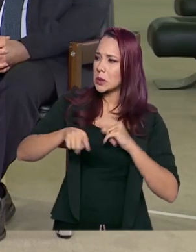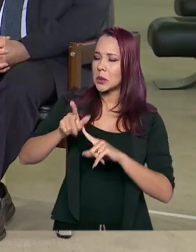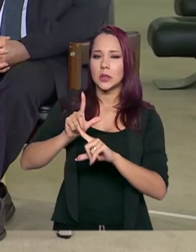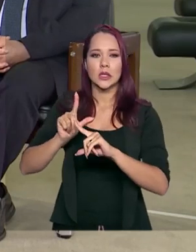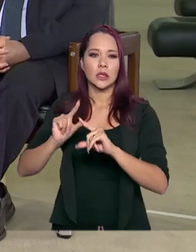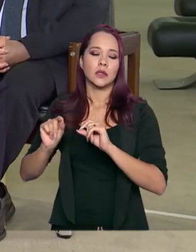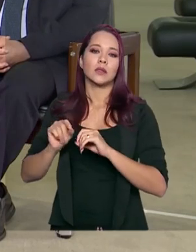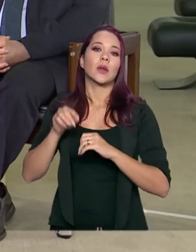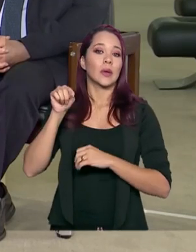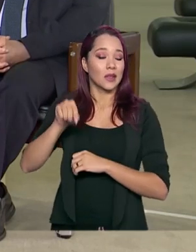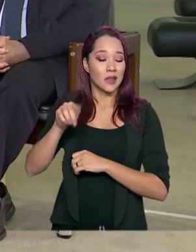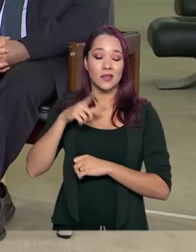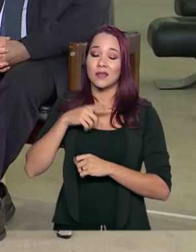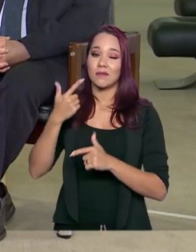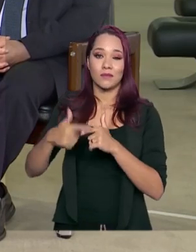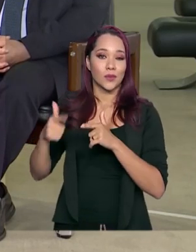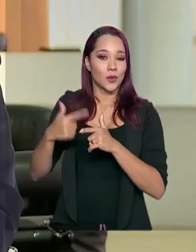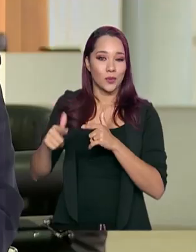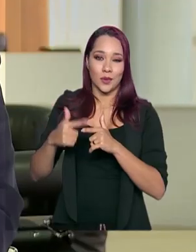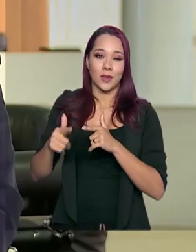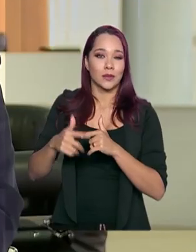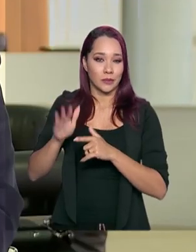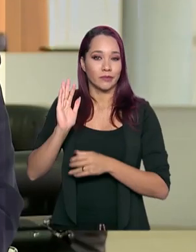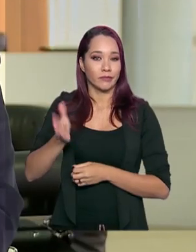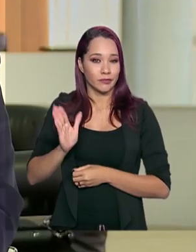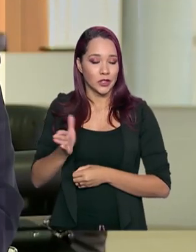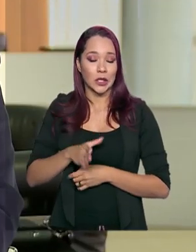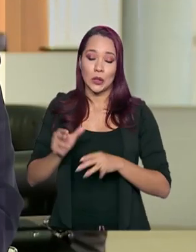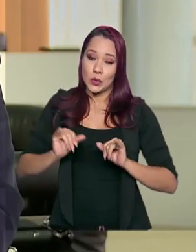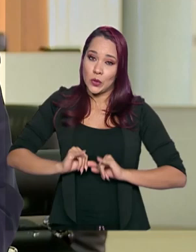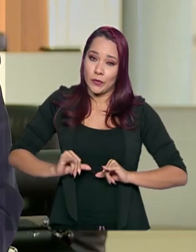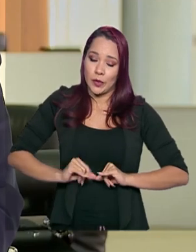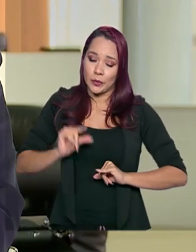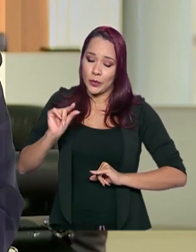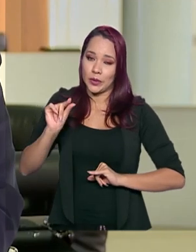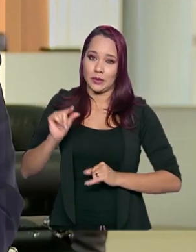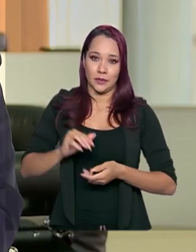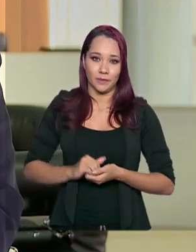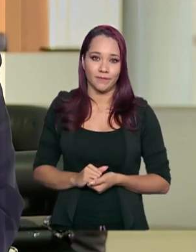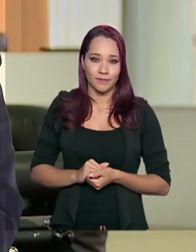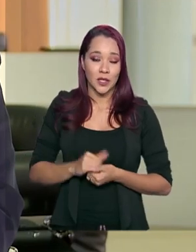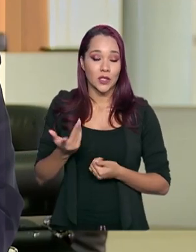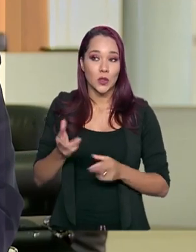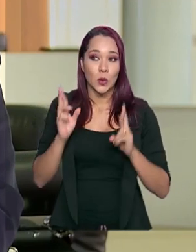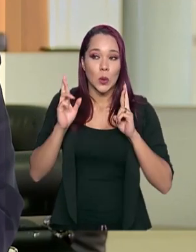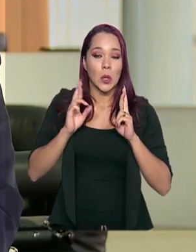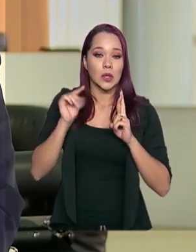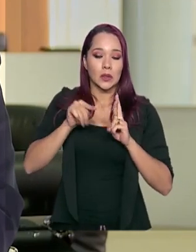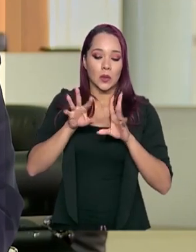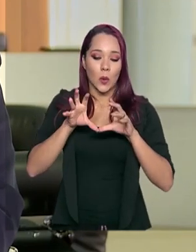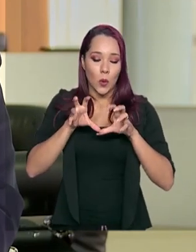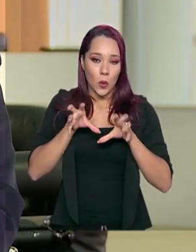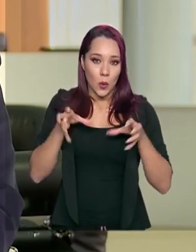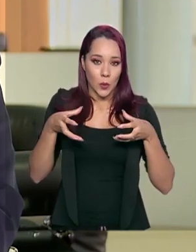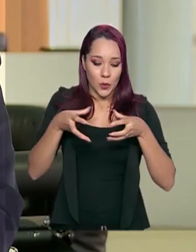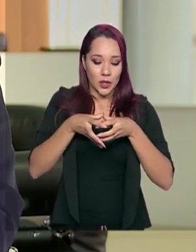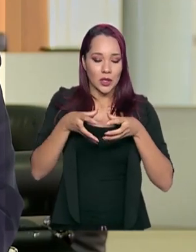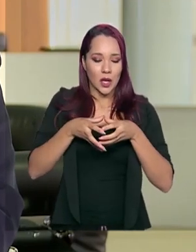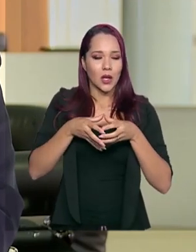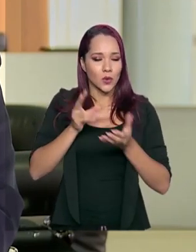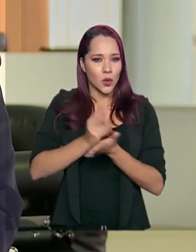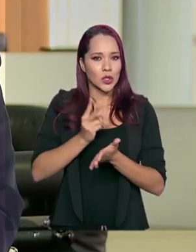Isso está trazendo bastante problema já. A gente está sofrendo um pouquinho com essa ação. A gente espera que as comunidades continuem se